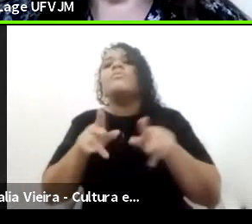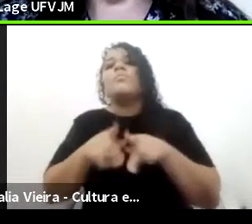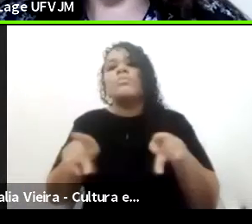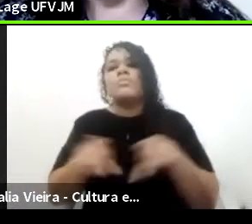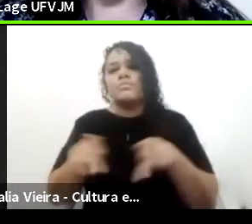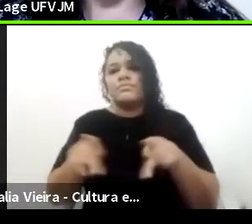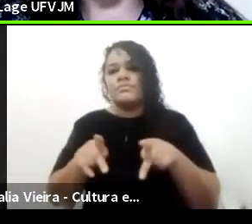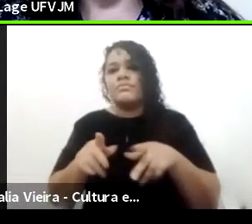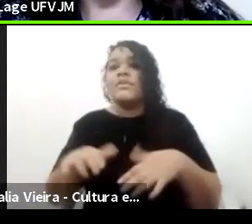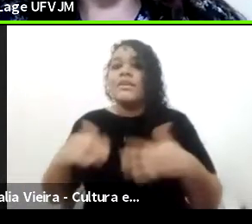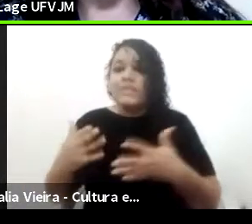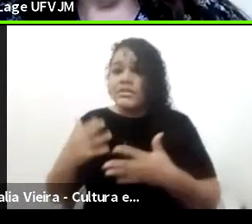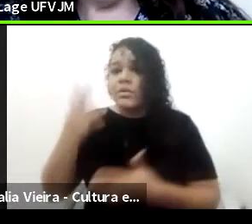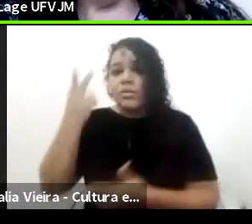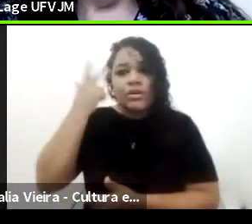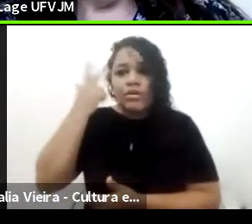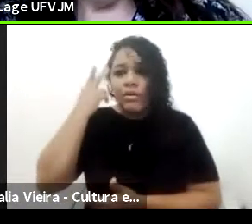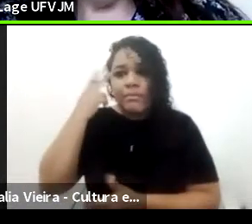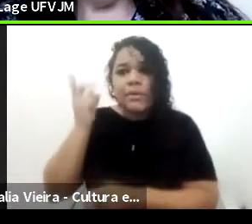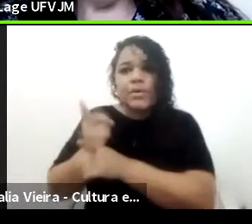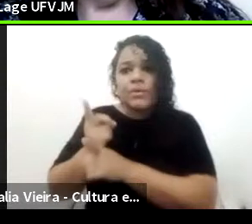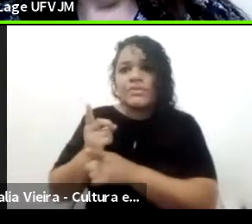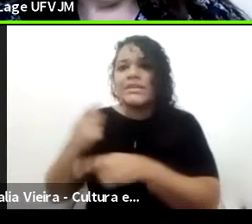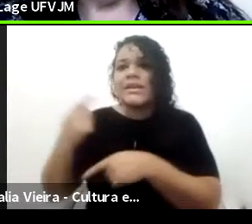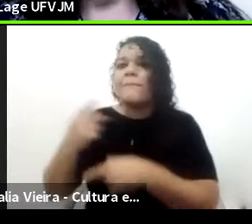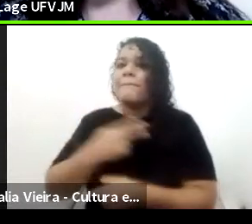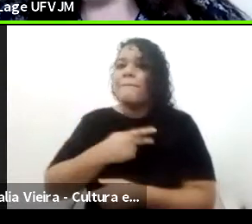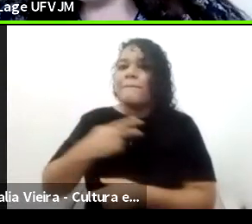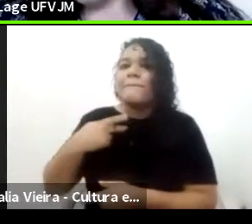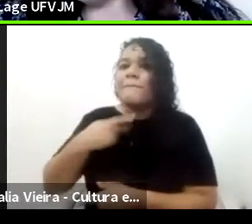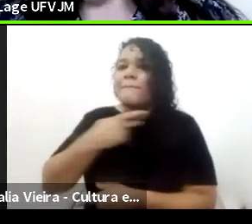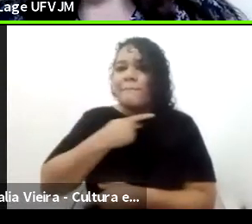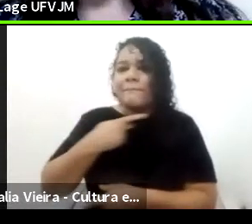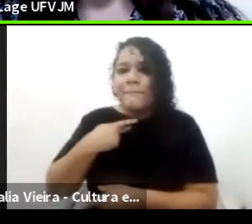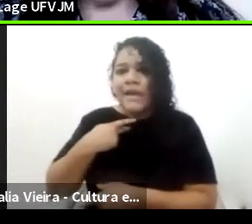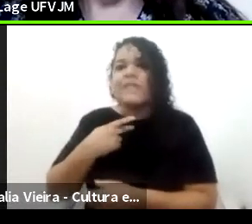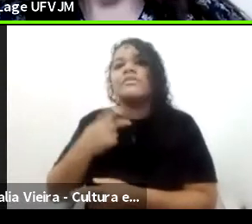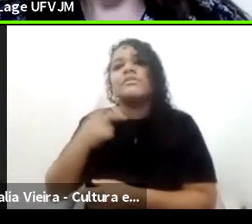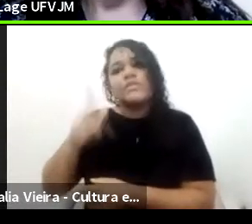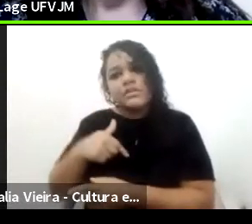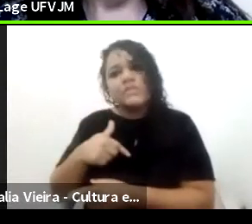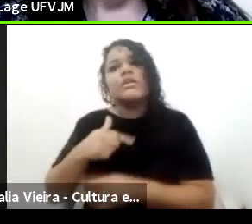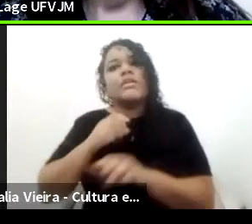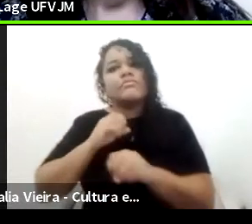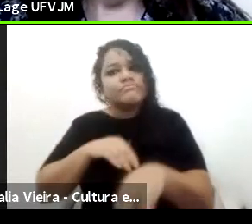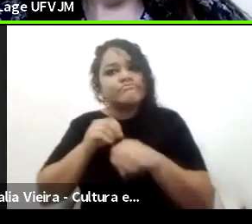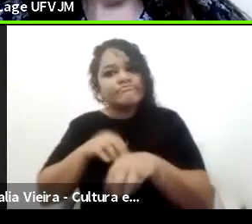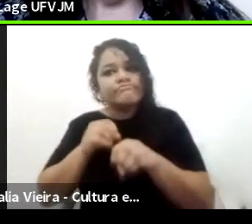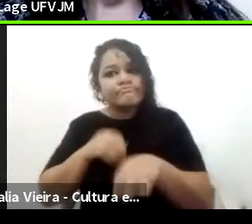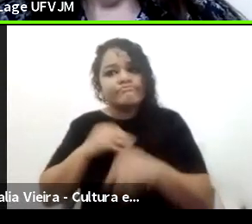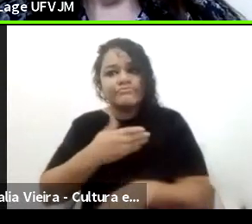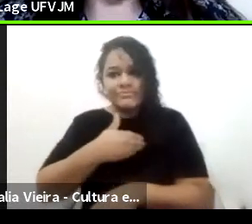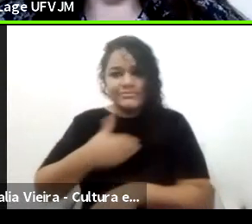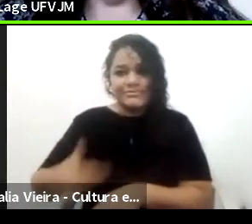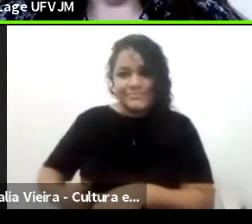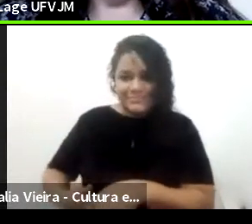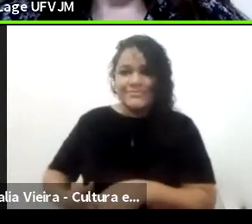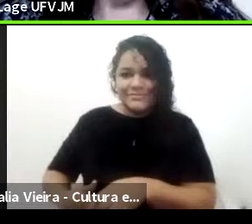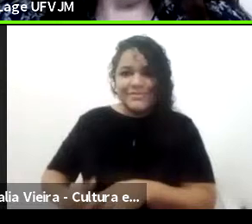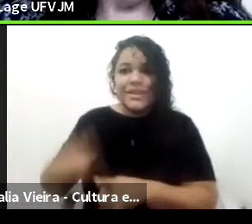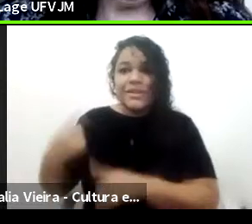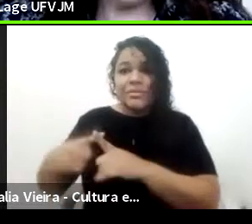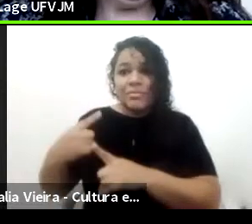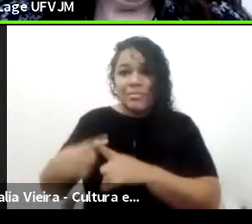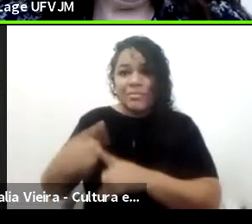público que vai ser proposto a partir desse marco, né? Que vem com a reforma